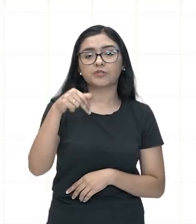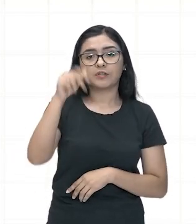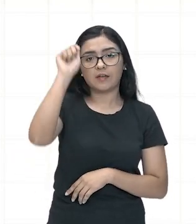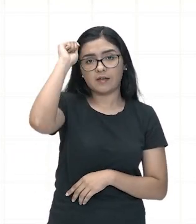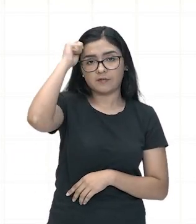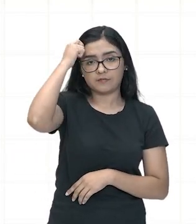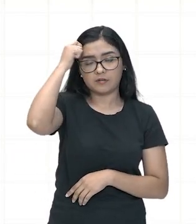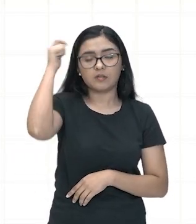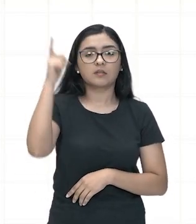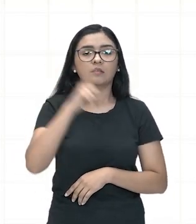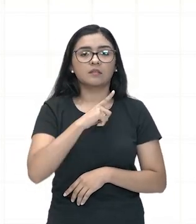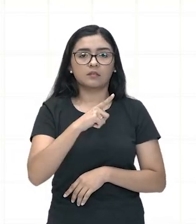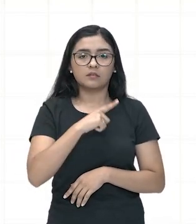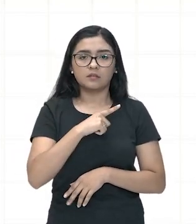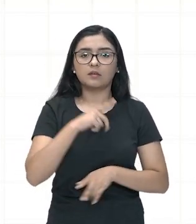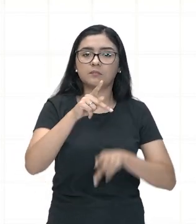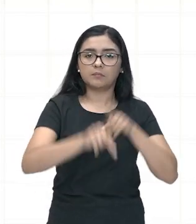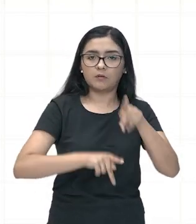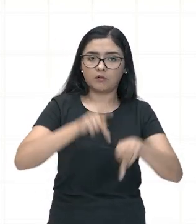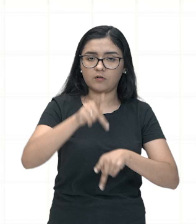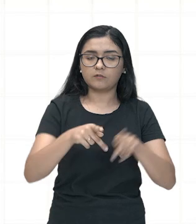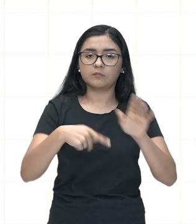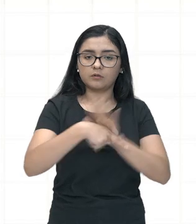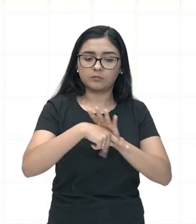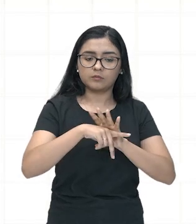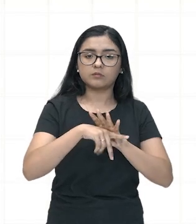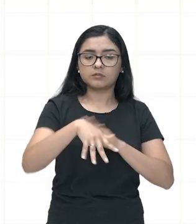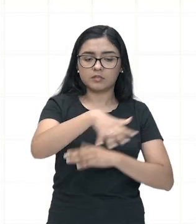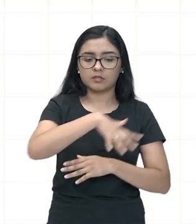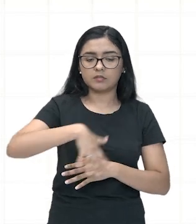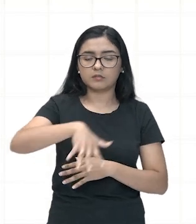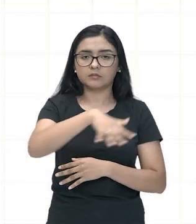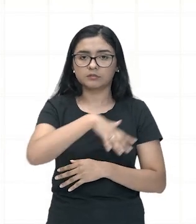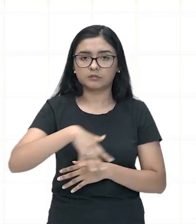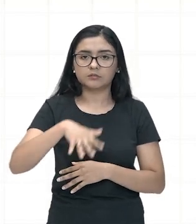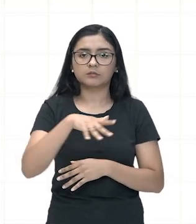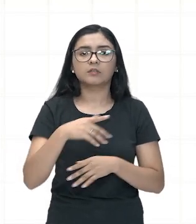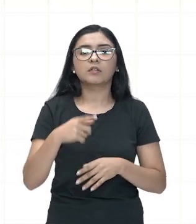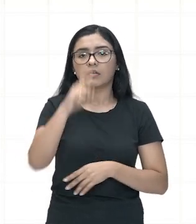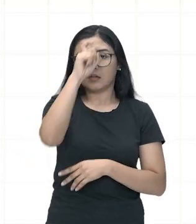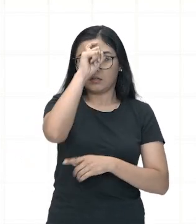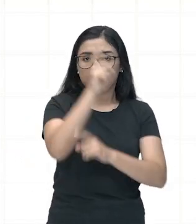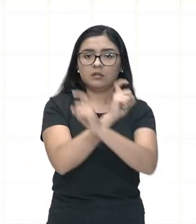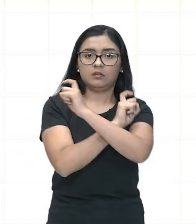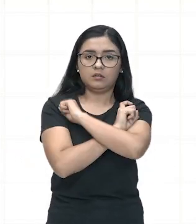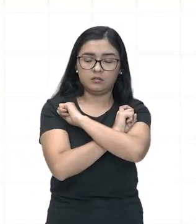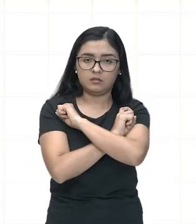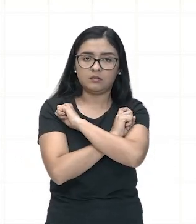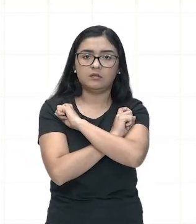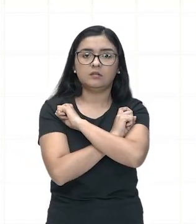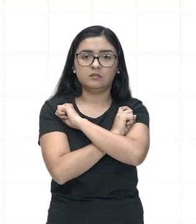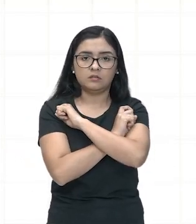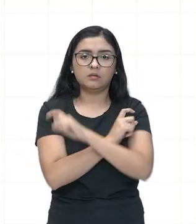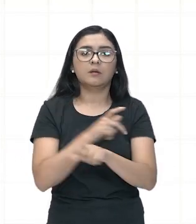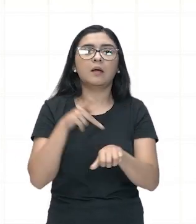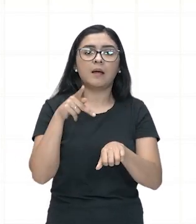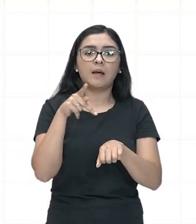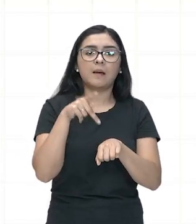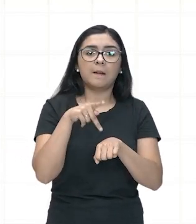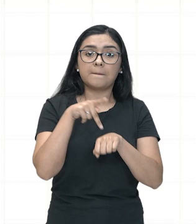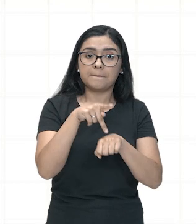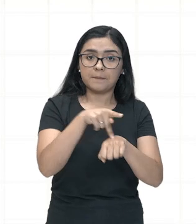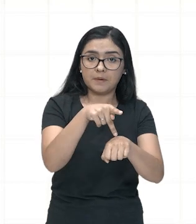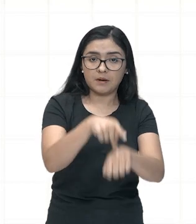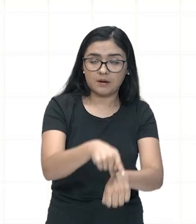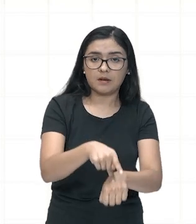civilizações nessa região, como a civilização egípcia, a Mesopotâmia, a civilização peça,